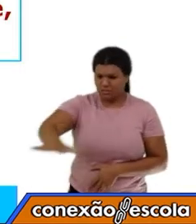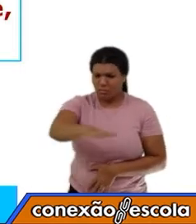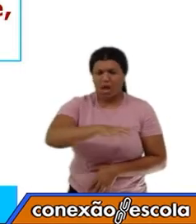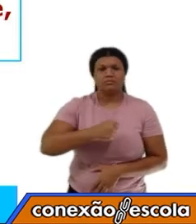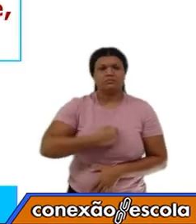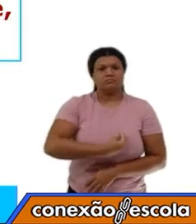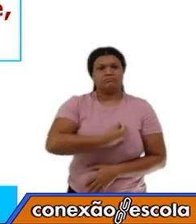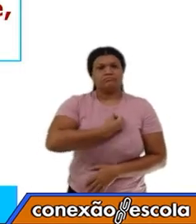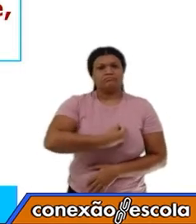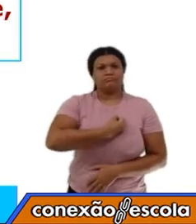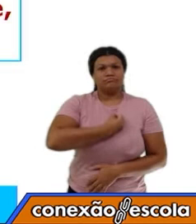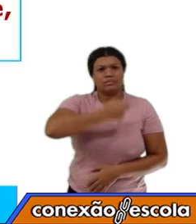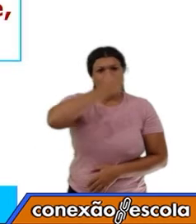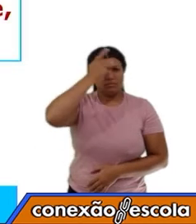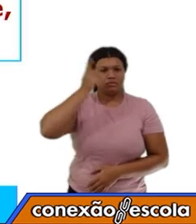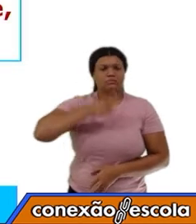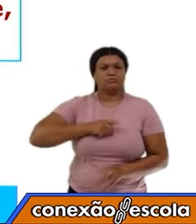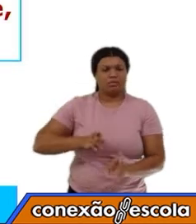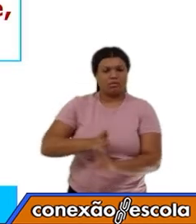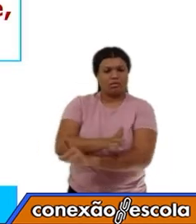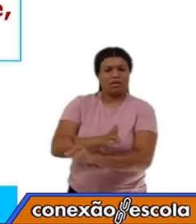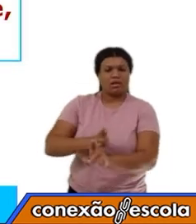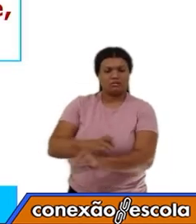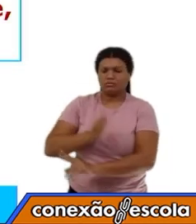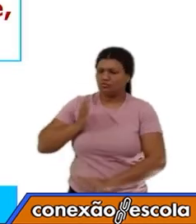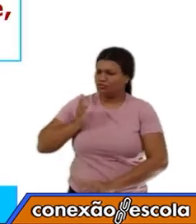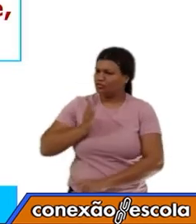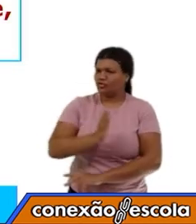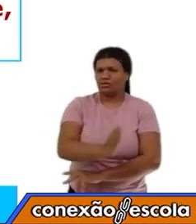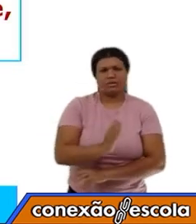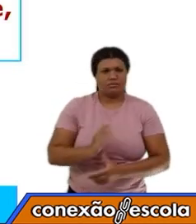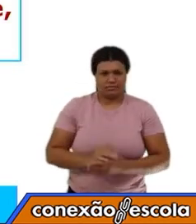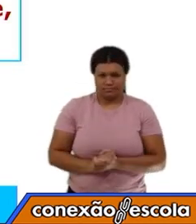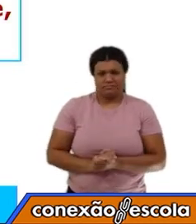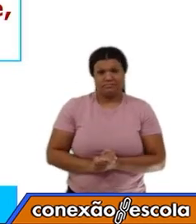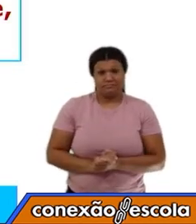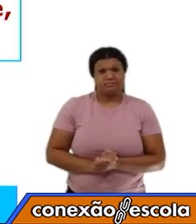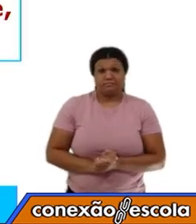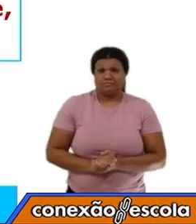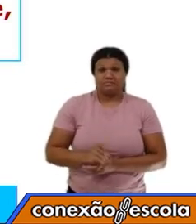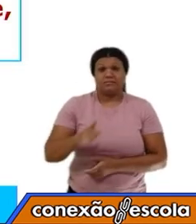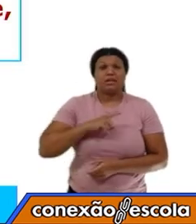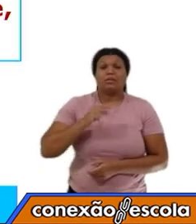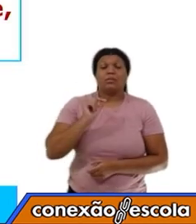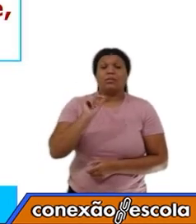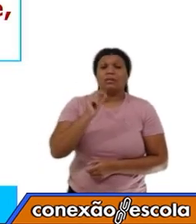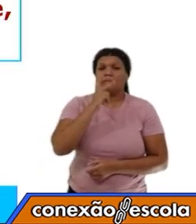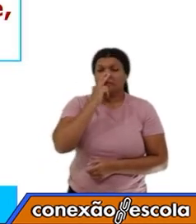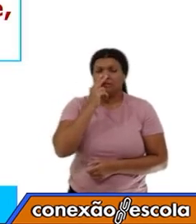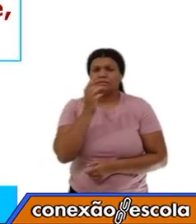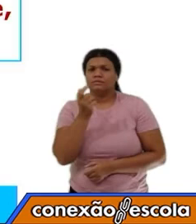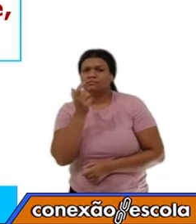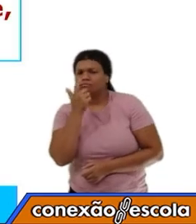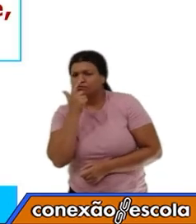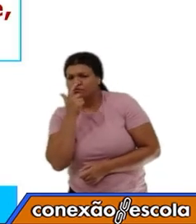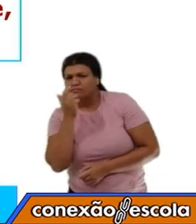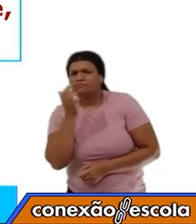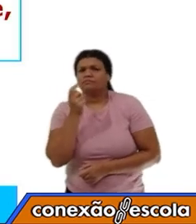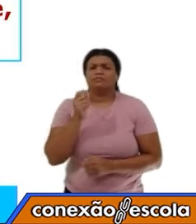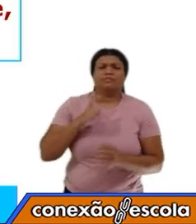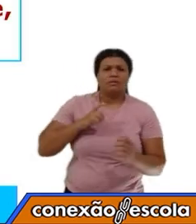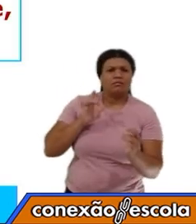onde as pessoas estabelecem suas relações mais diretas, sobretudo afetivas, tem a ver com o